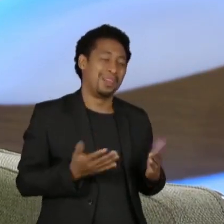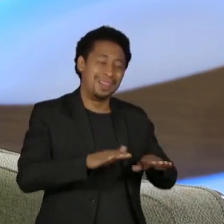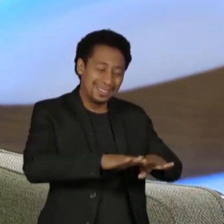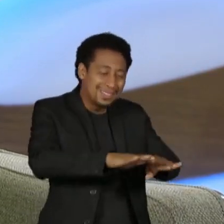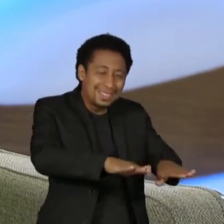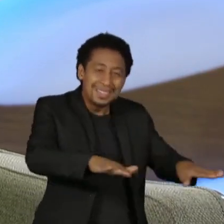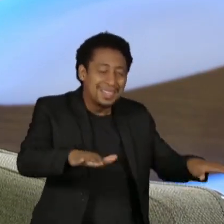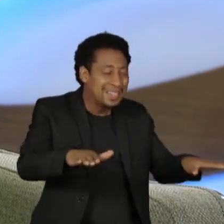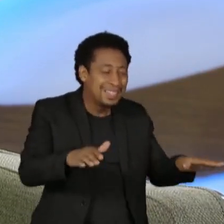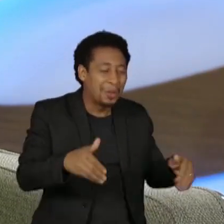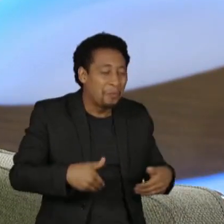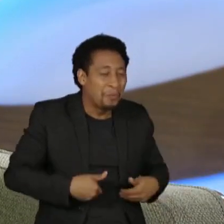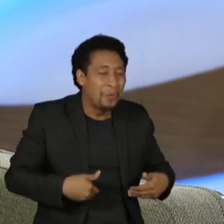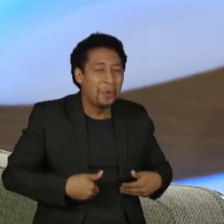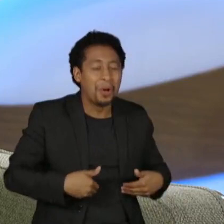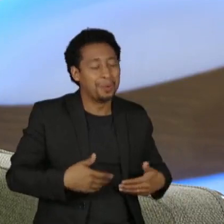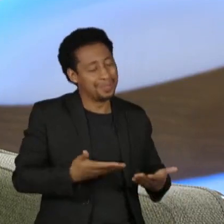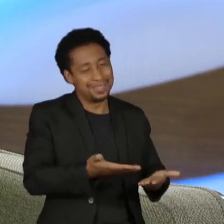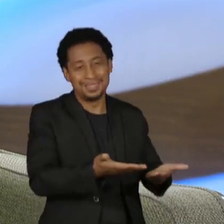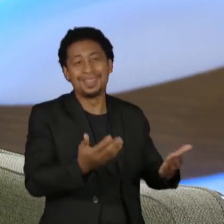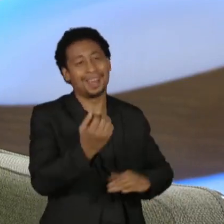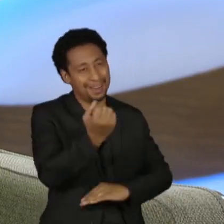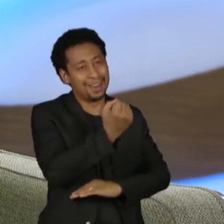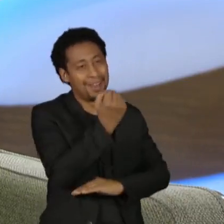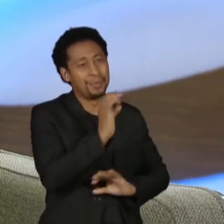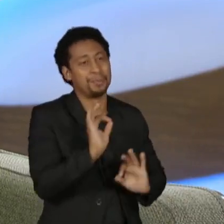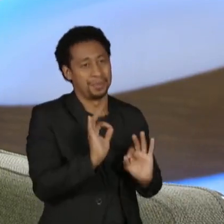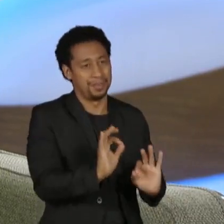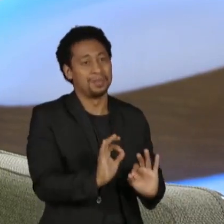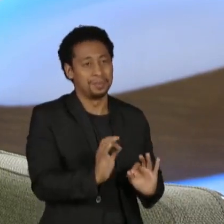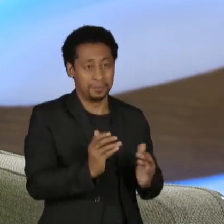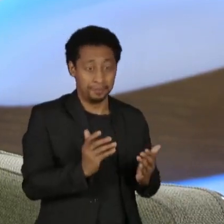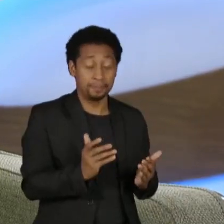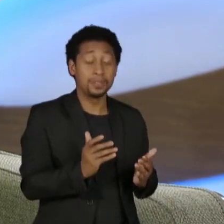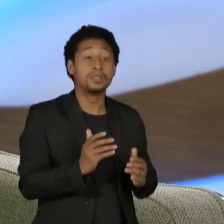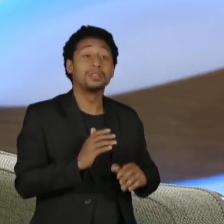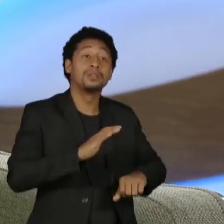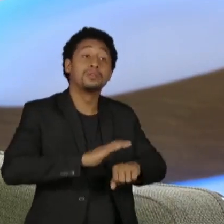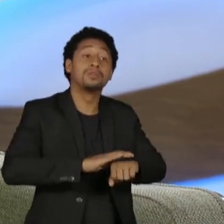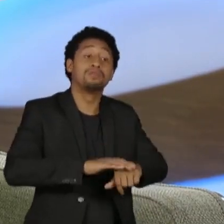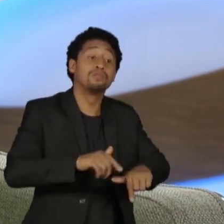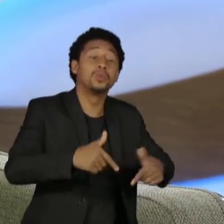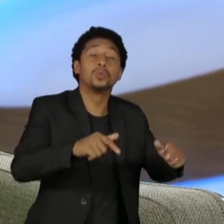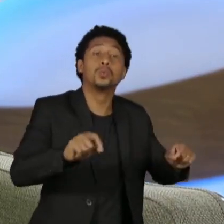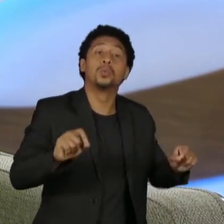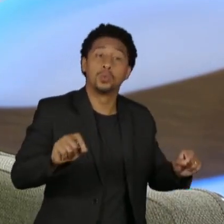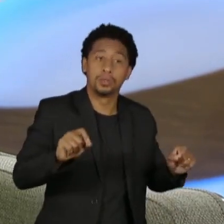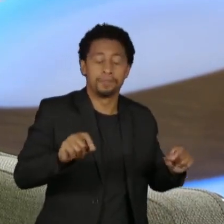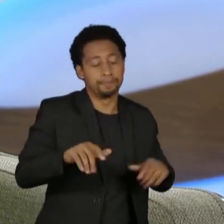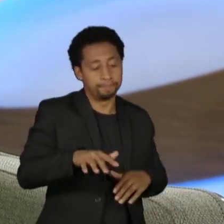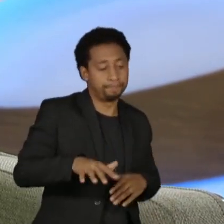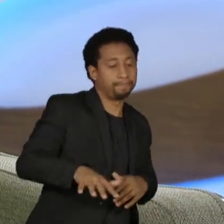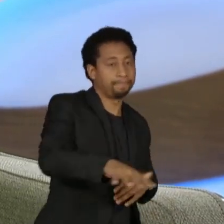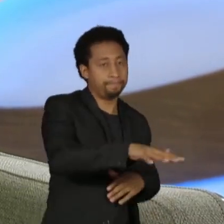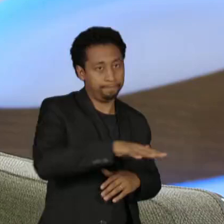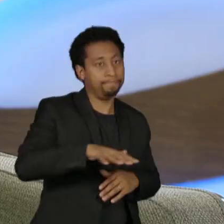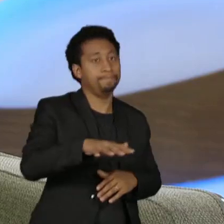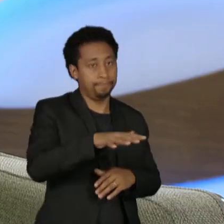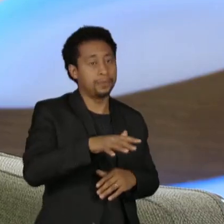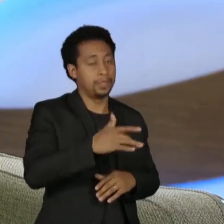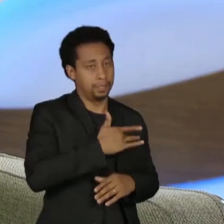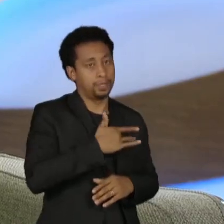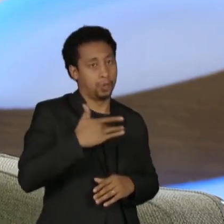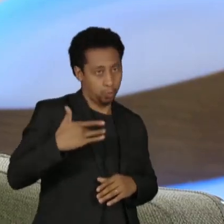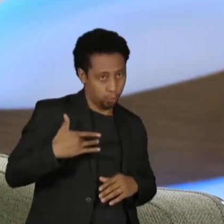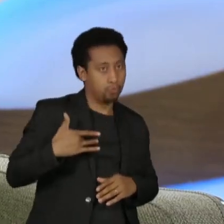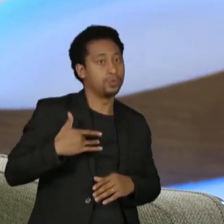um quadro muito grave mesmo. E nós, o que nós fizemos, então, no caso da saúde, foi mobilizada a Força Nacional